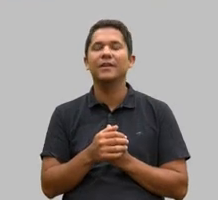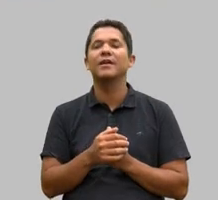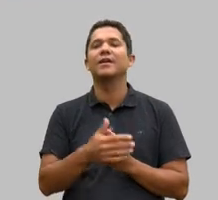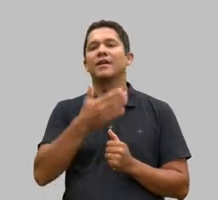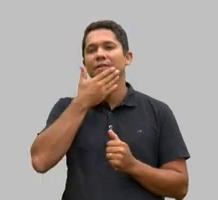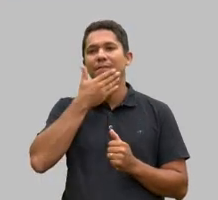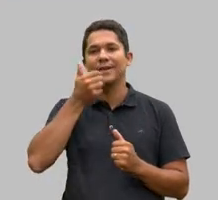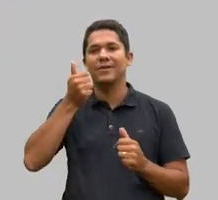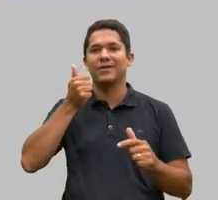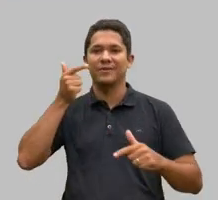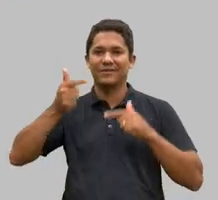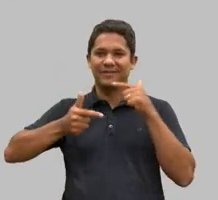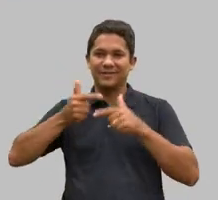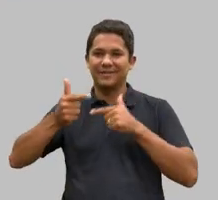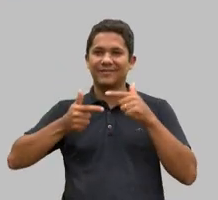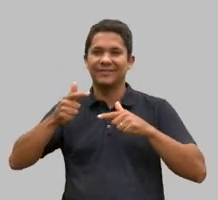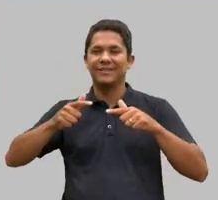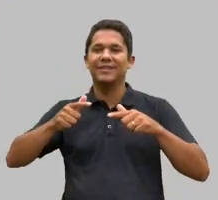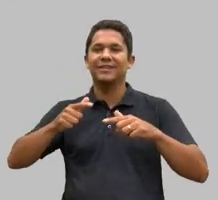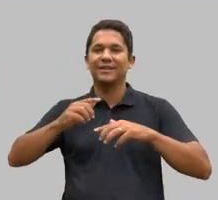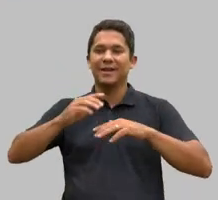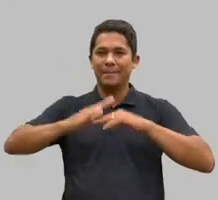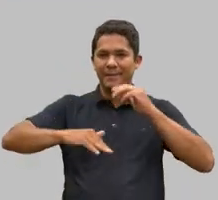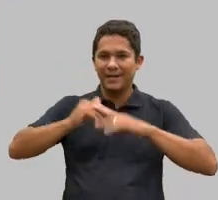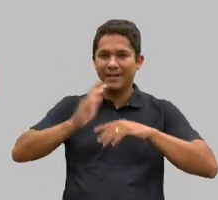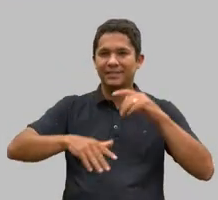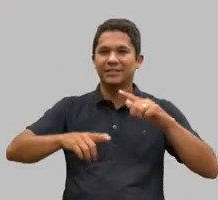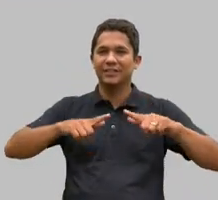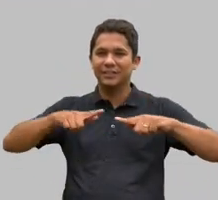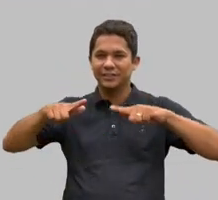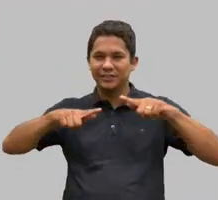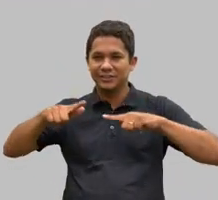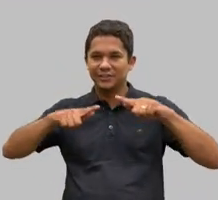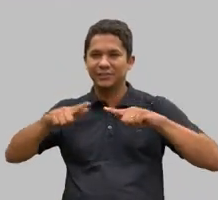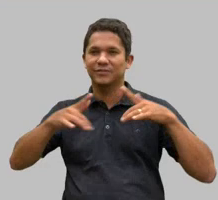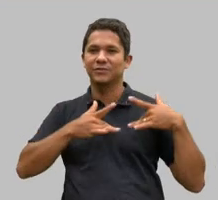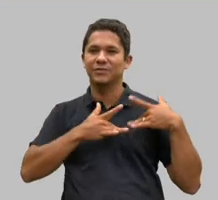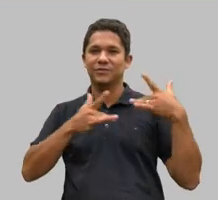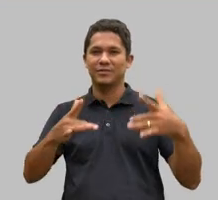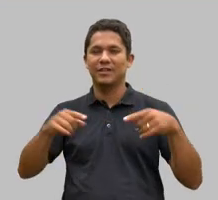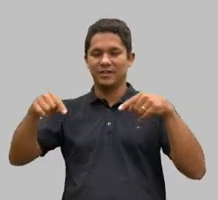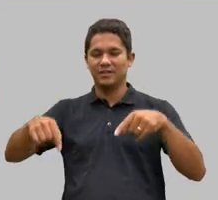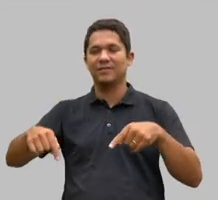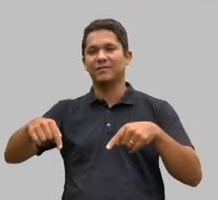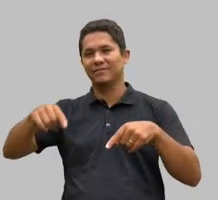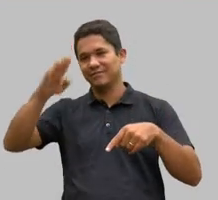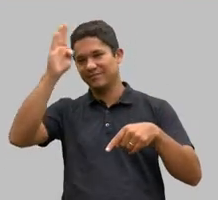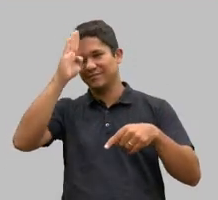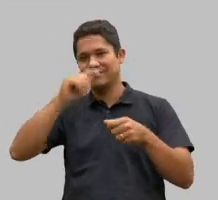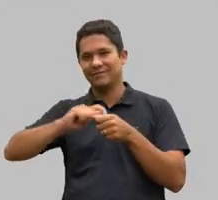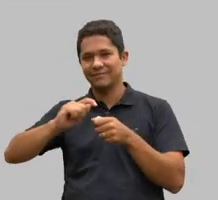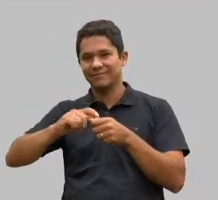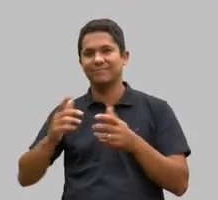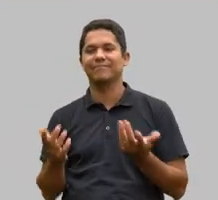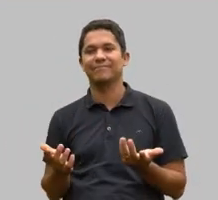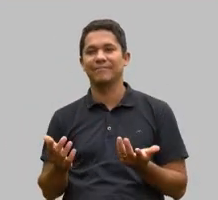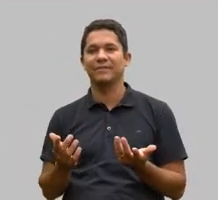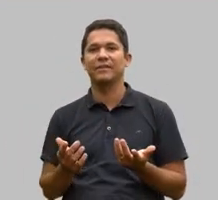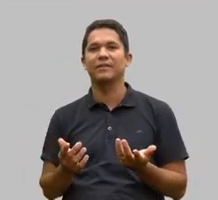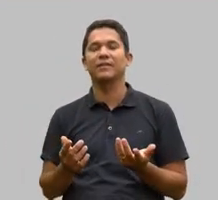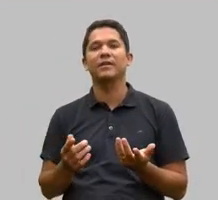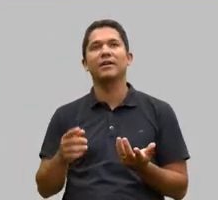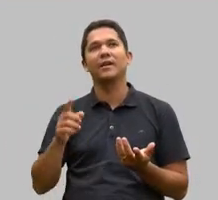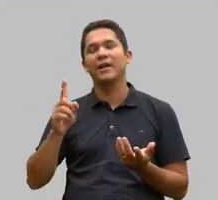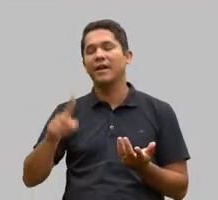prática e gestão do voluntariado praticado no Brasil que, em essência, é extremamente assistencialista.